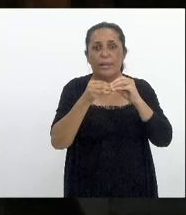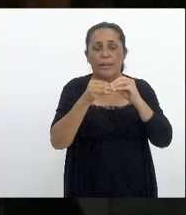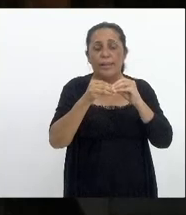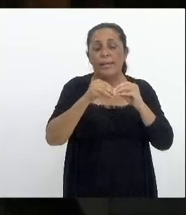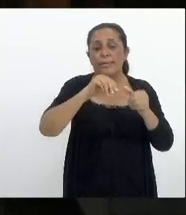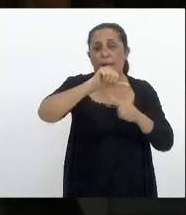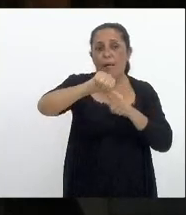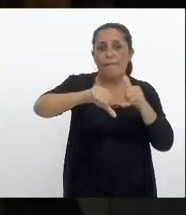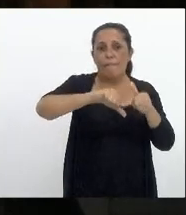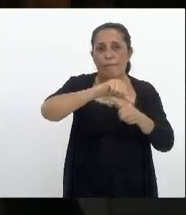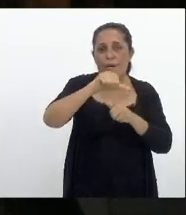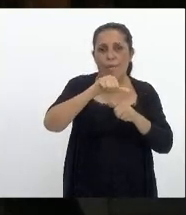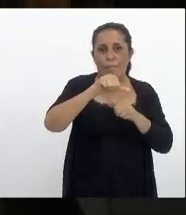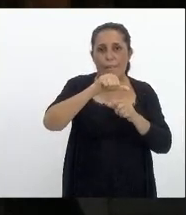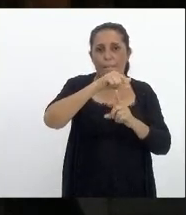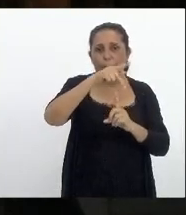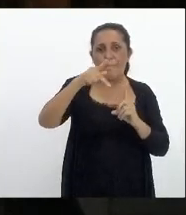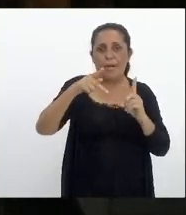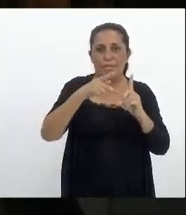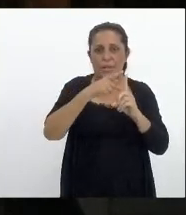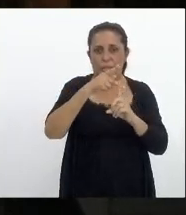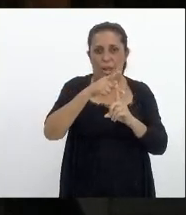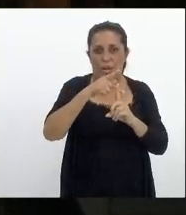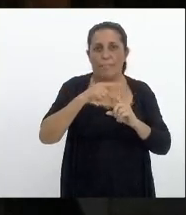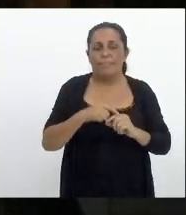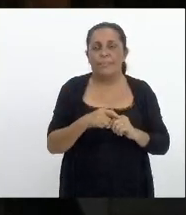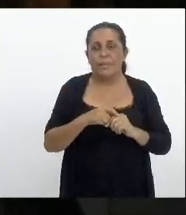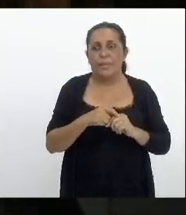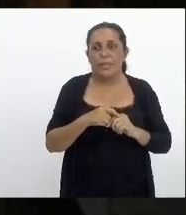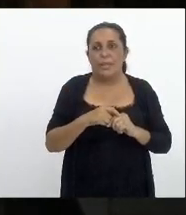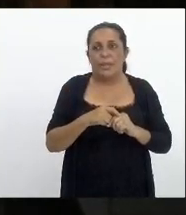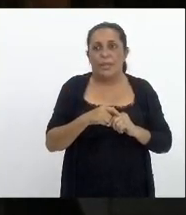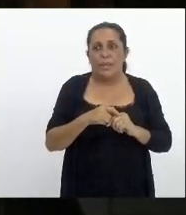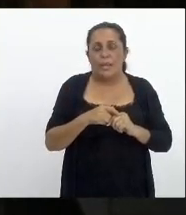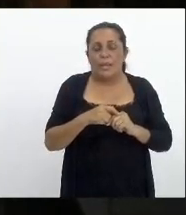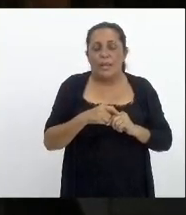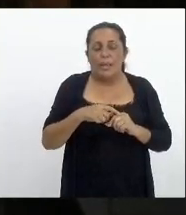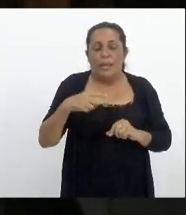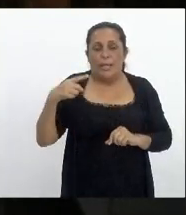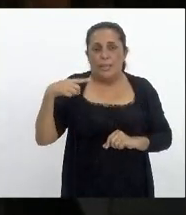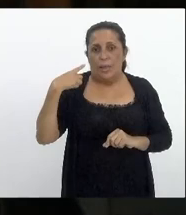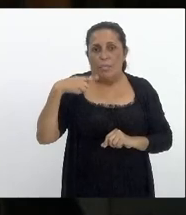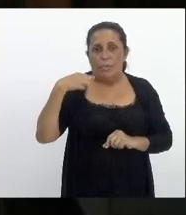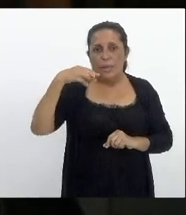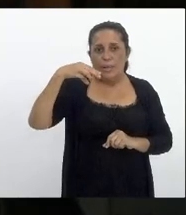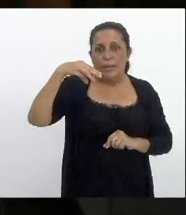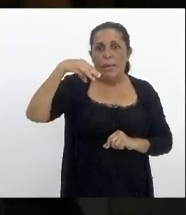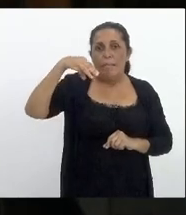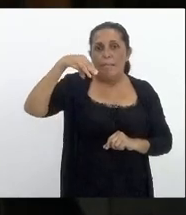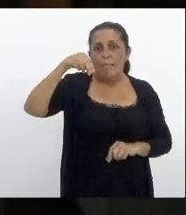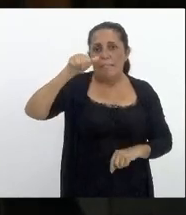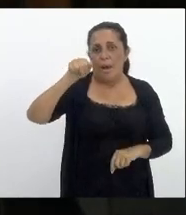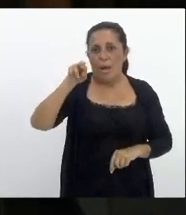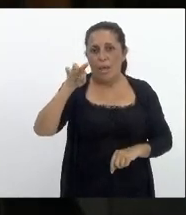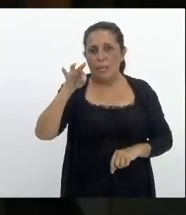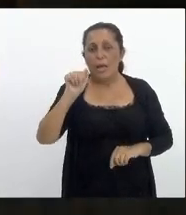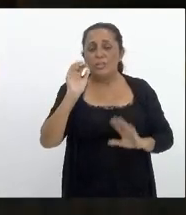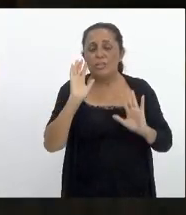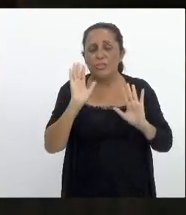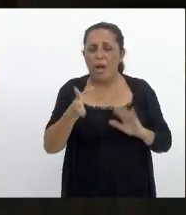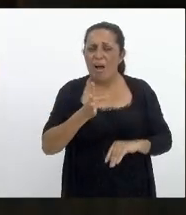previdenciária seria a deputada Marta Rocha e a senhora já se debruçou profundamente sobre essa